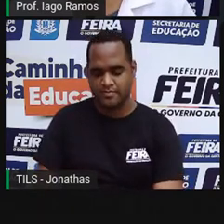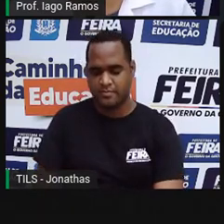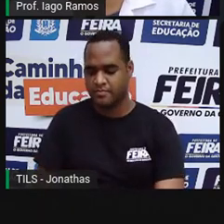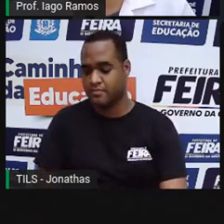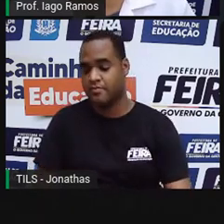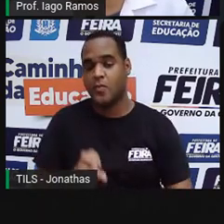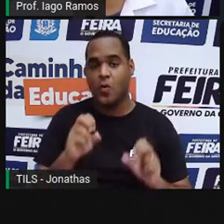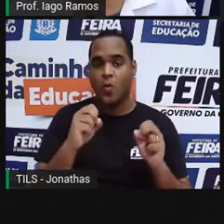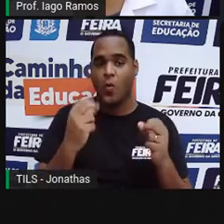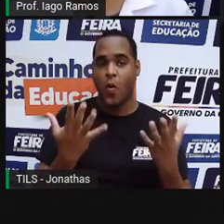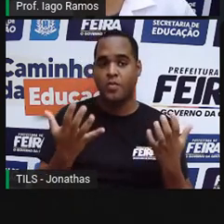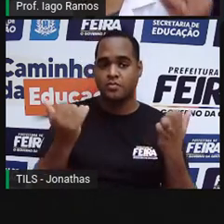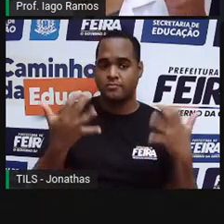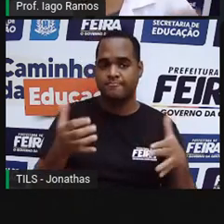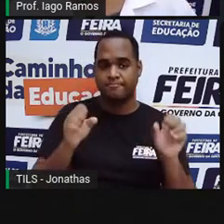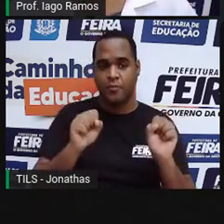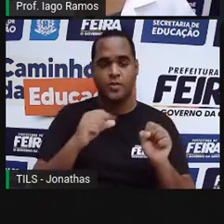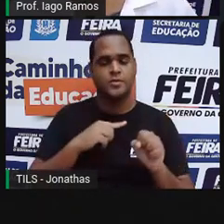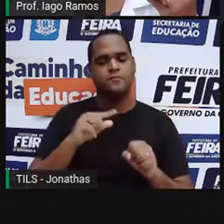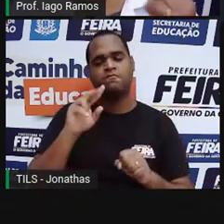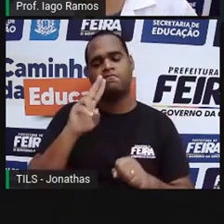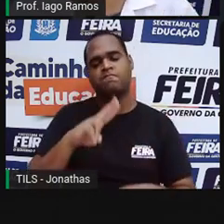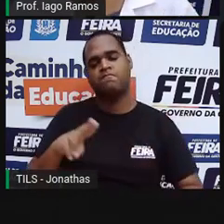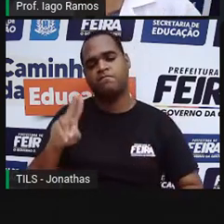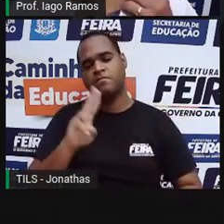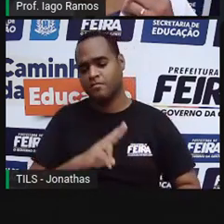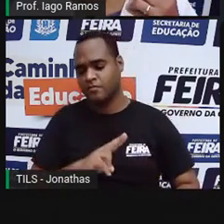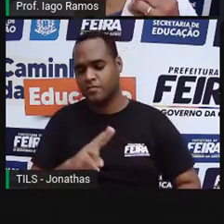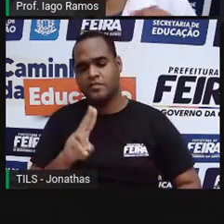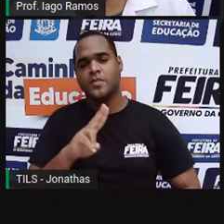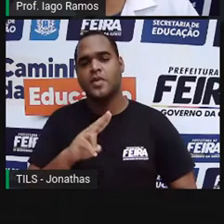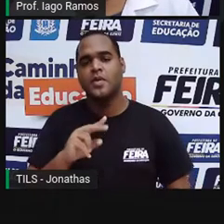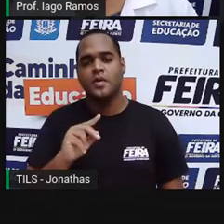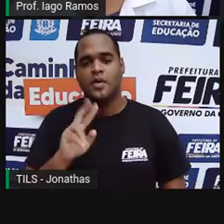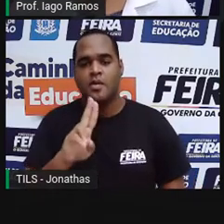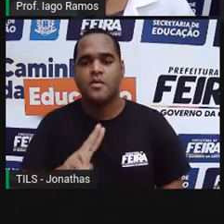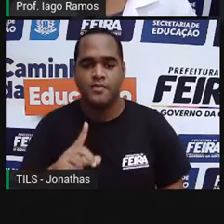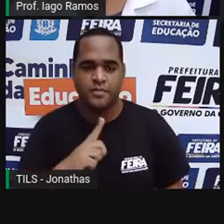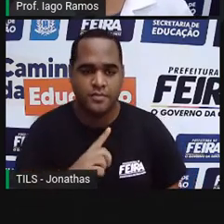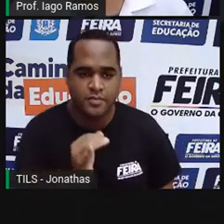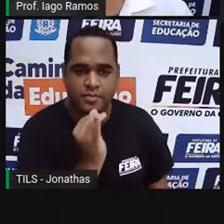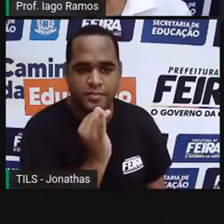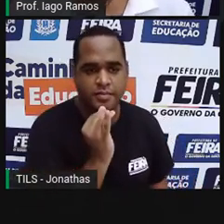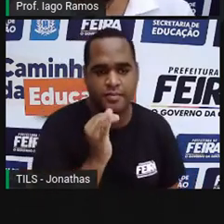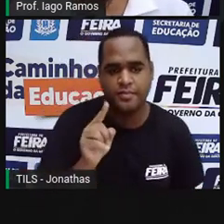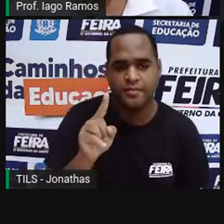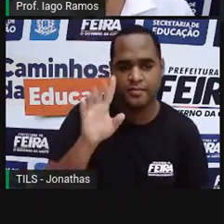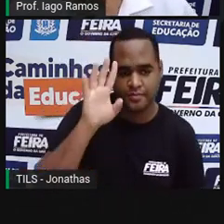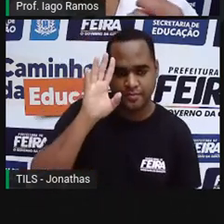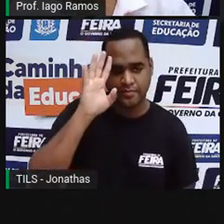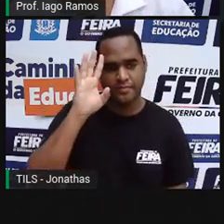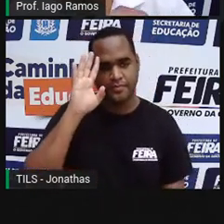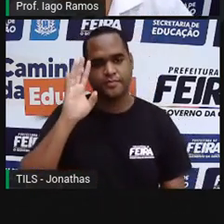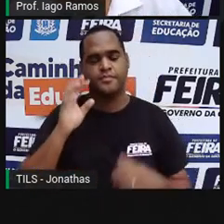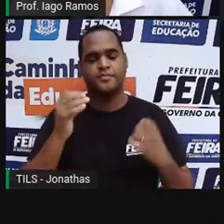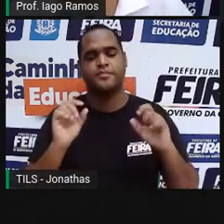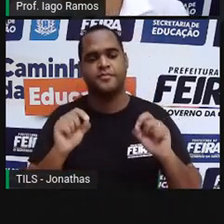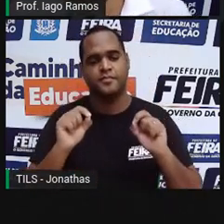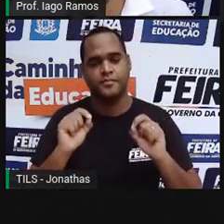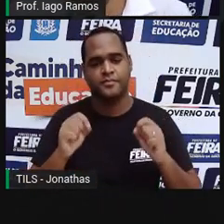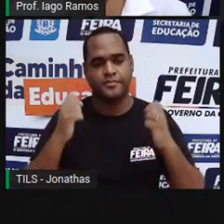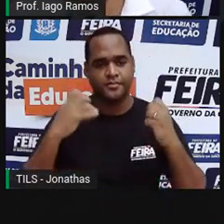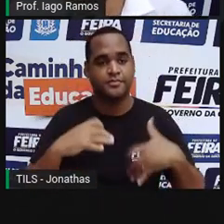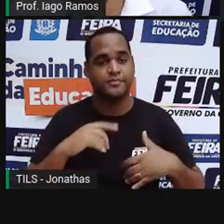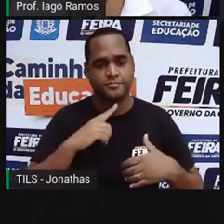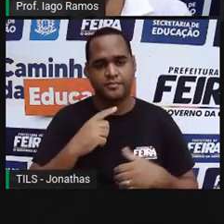Ou então, já usa como um exemplozinho para pensar essa partida da final da Copa do